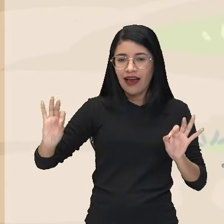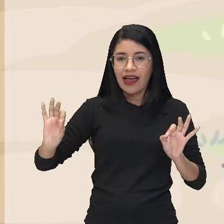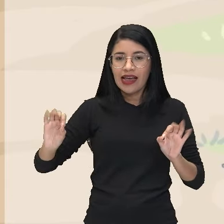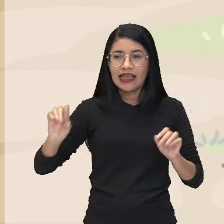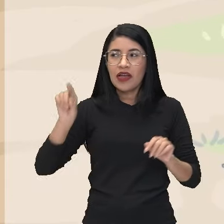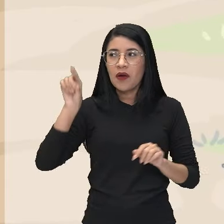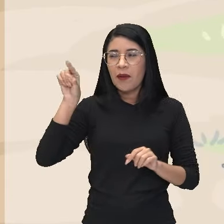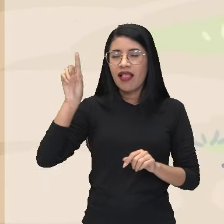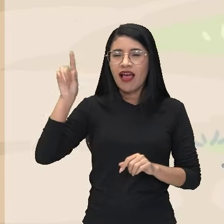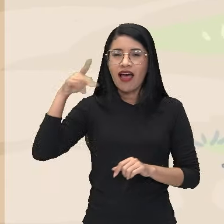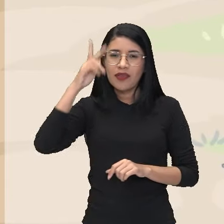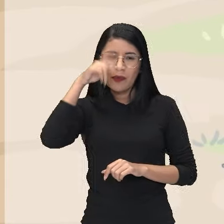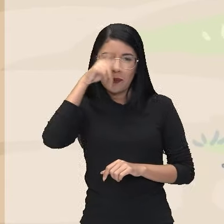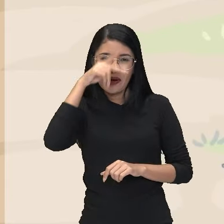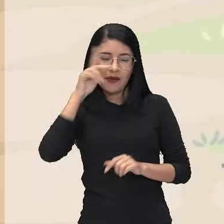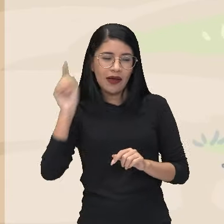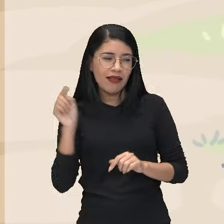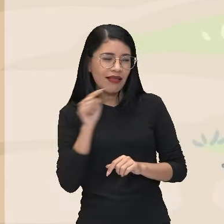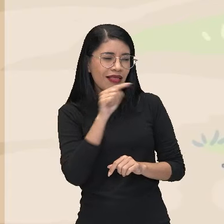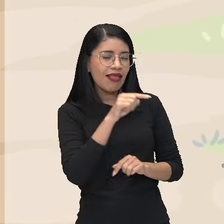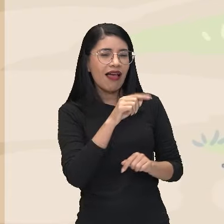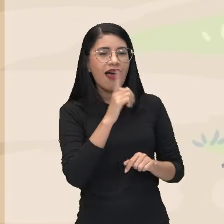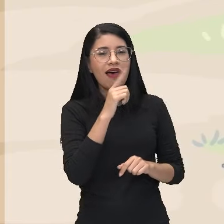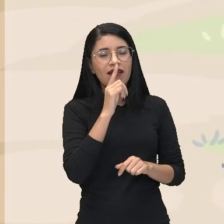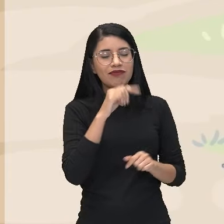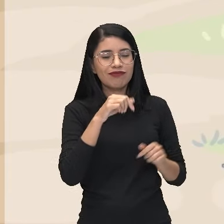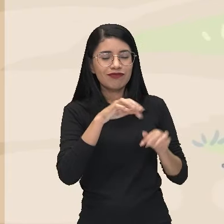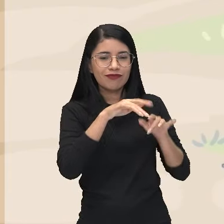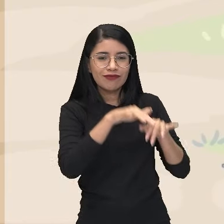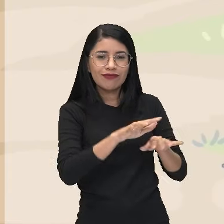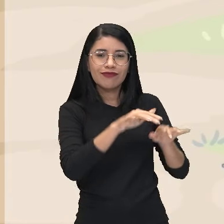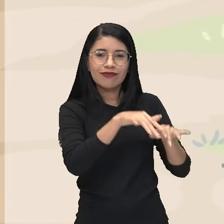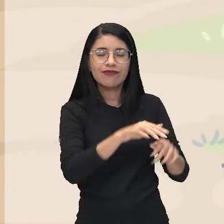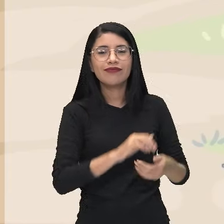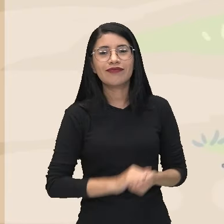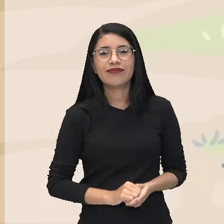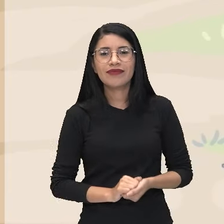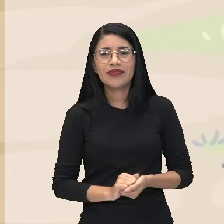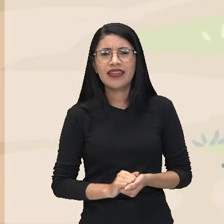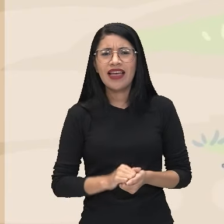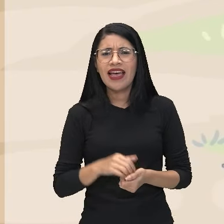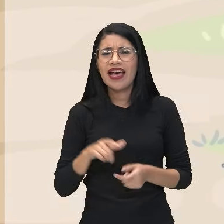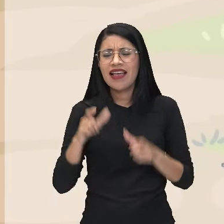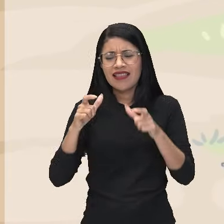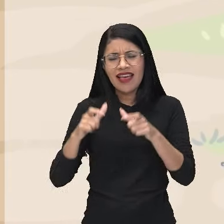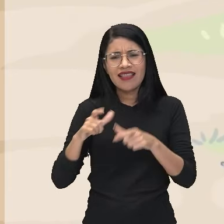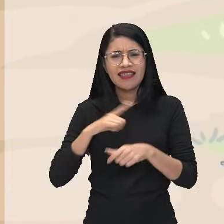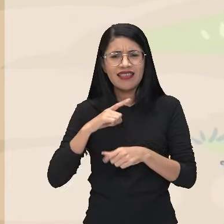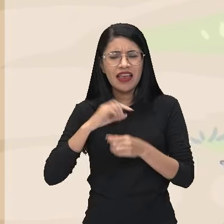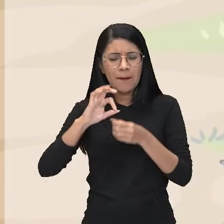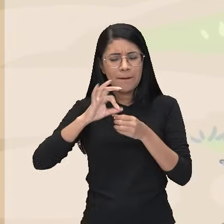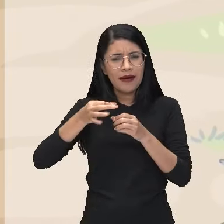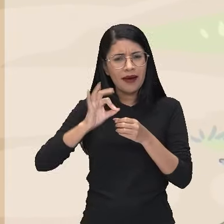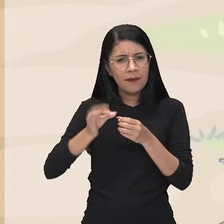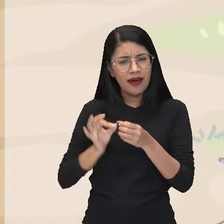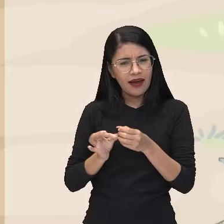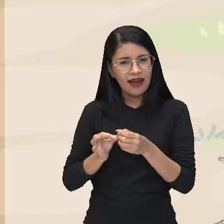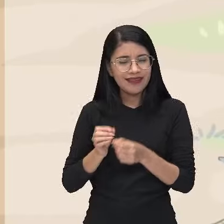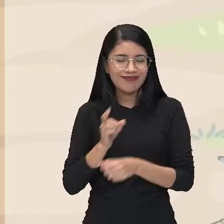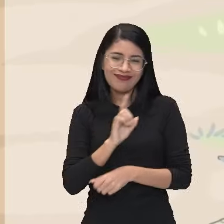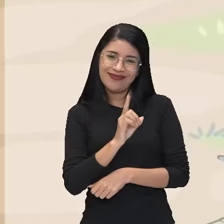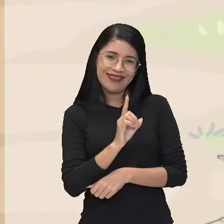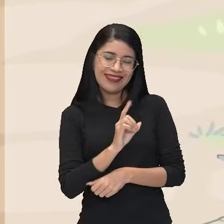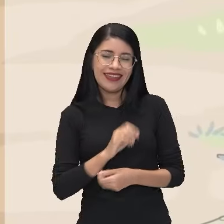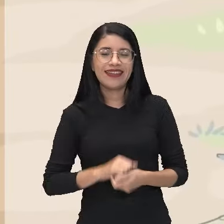nasce no Peru e vai bater no oceano. Na sua terra tem pupunha? Não, senhor.